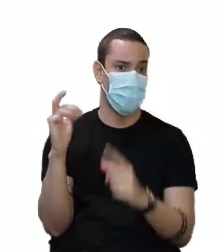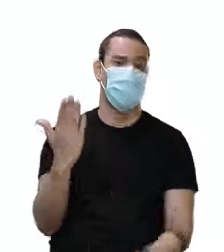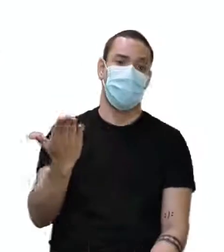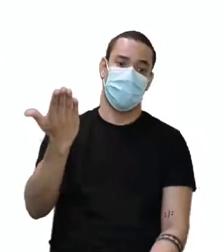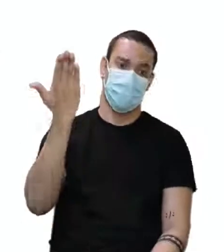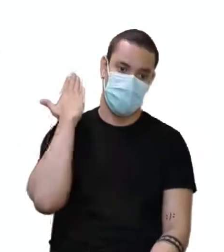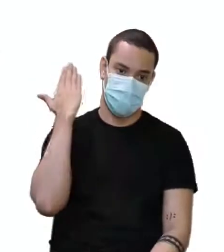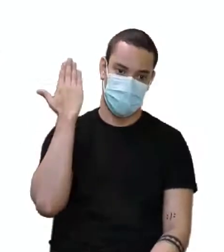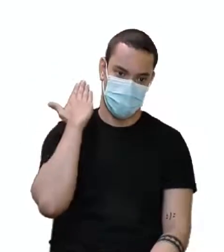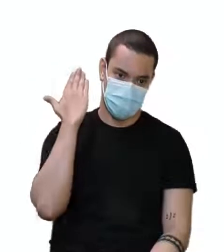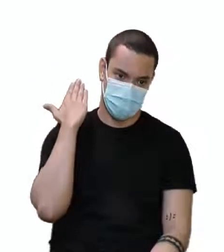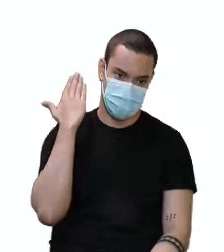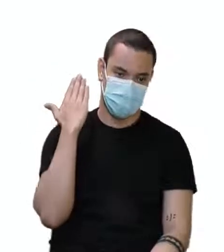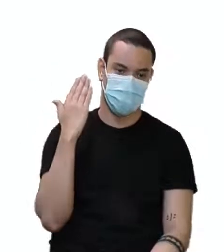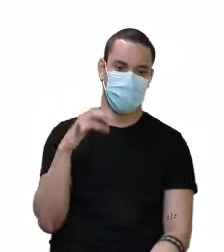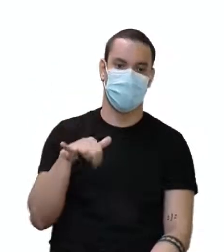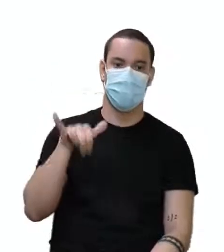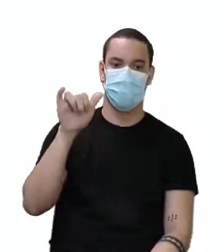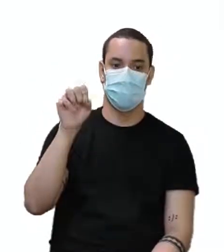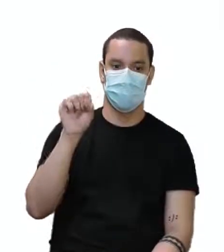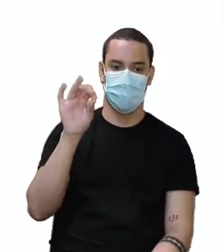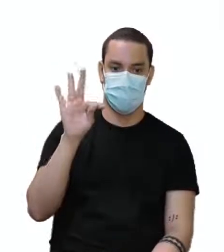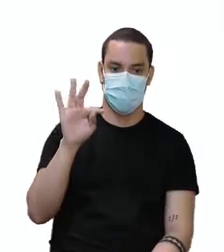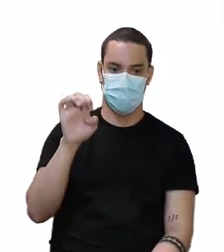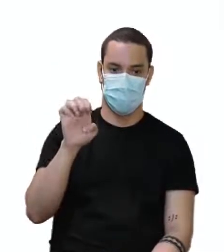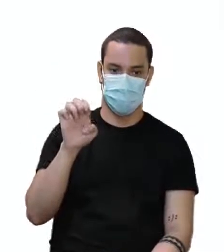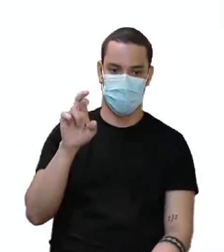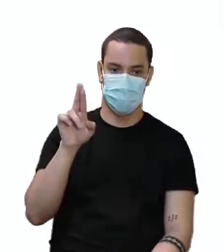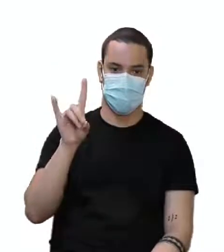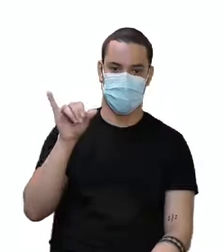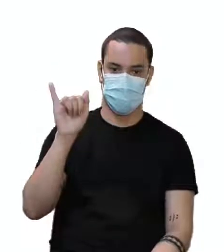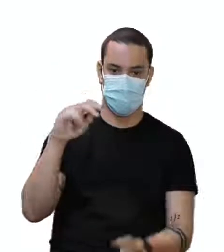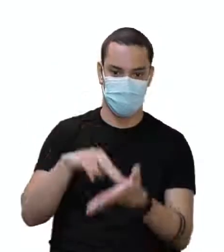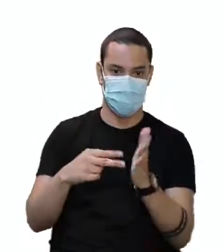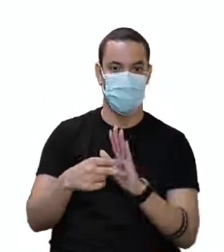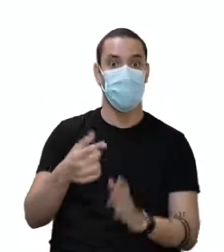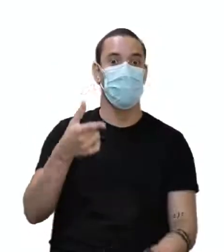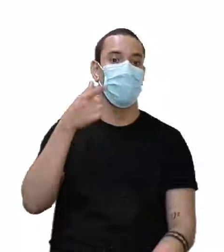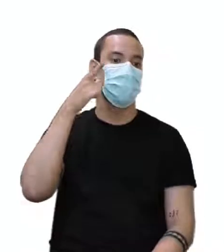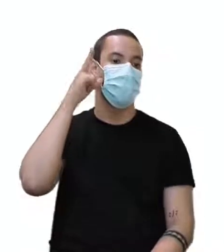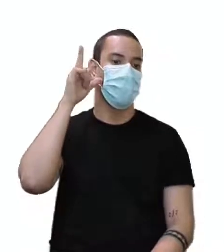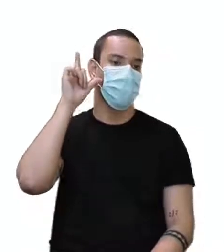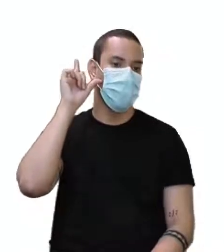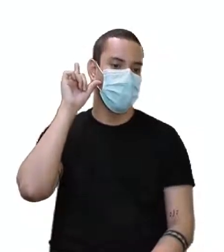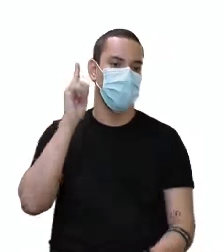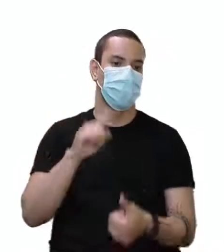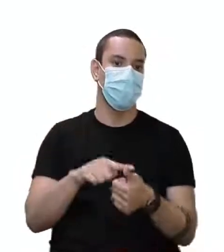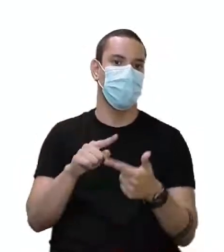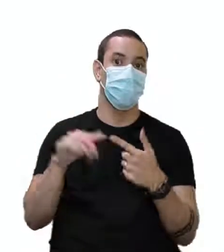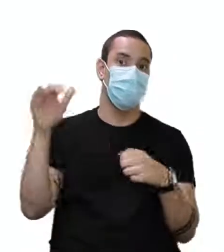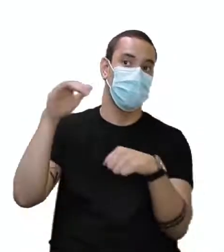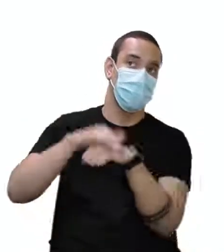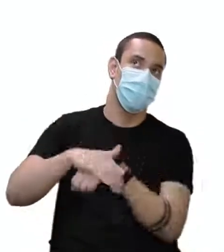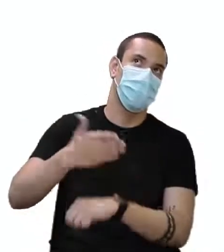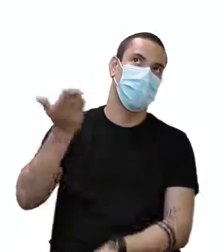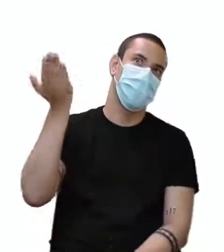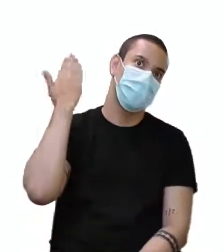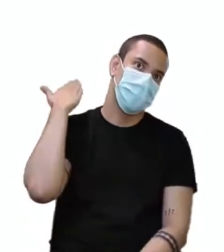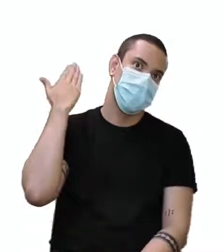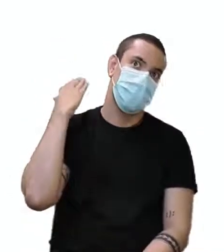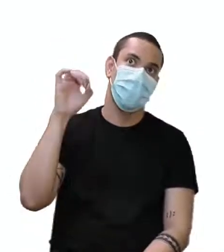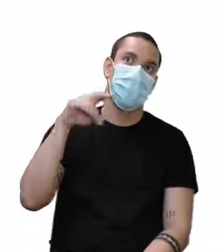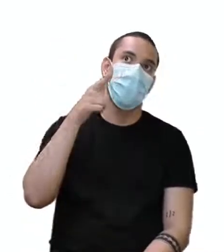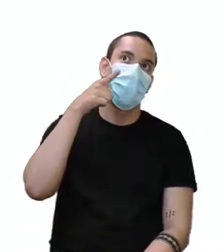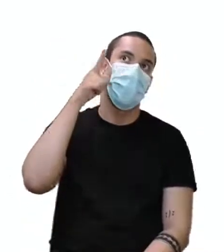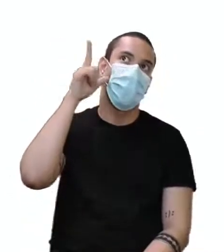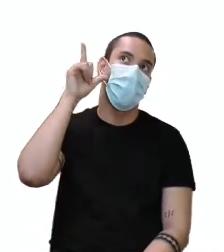Yesterday é o clássico, né? Yesterday, ontem. Last night, noite passada, ou ontem